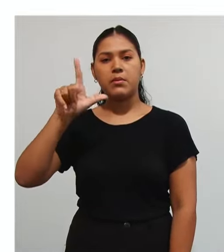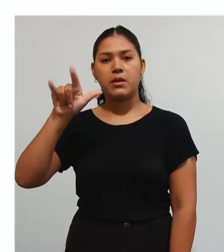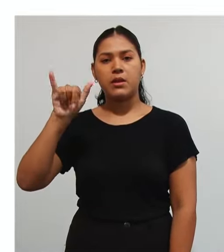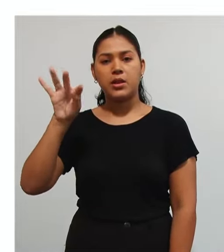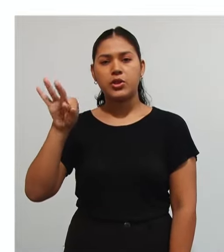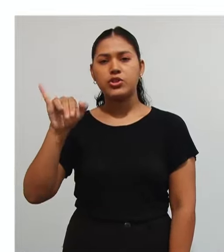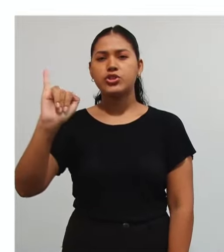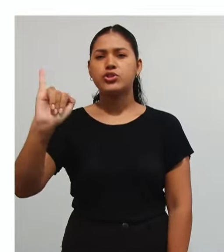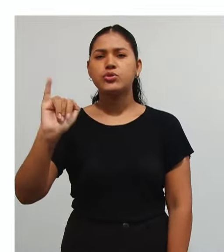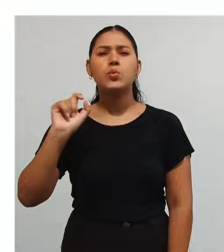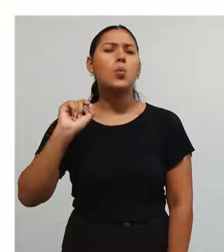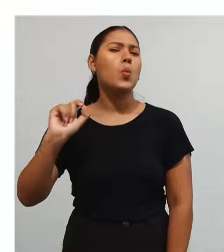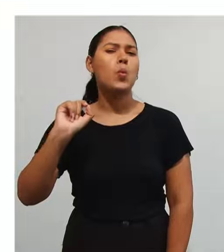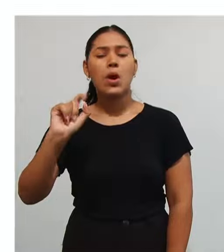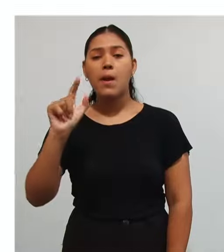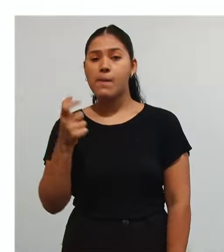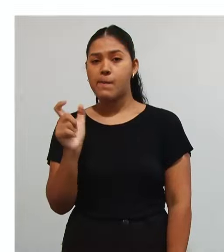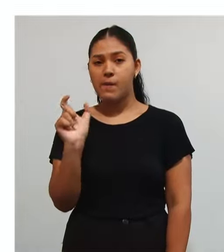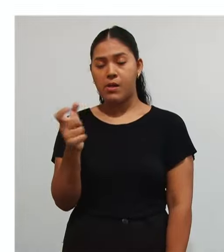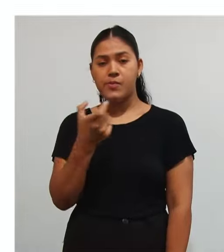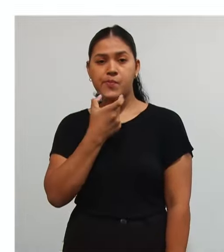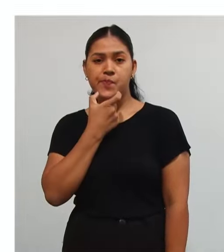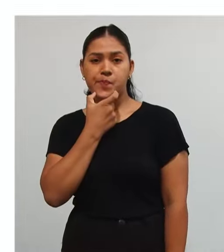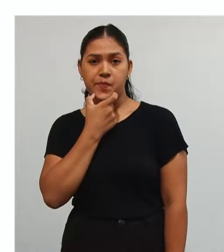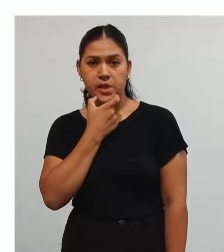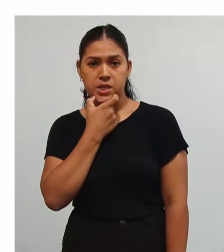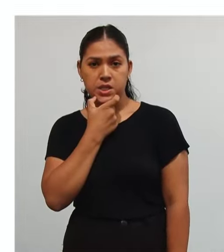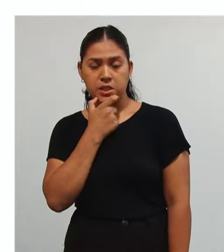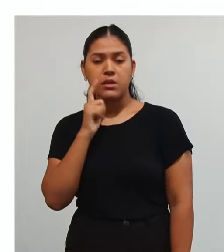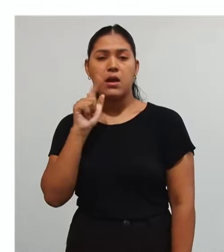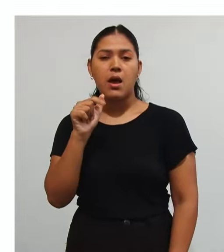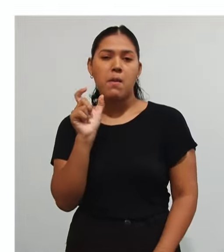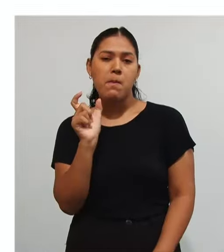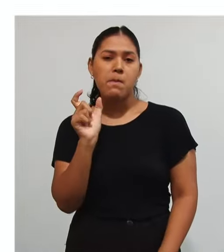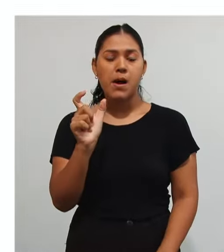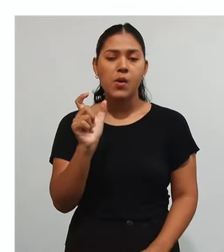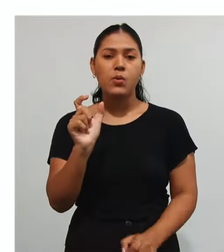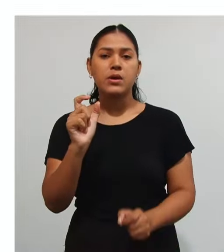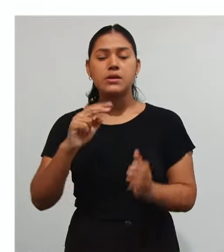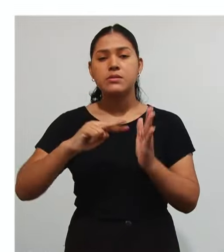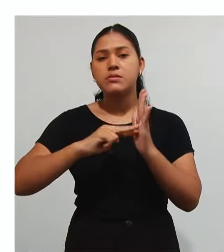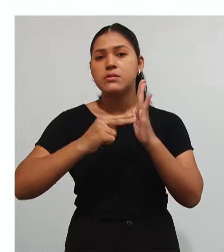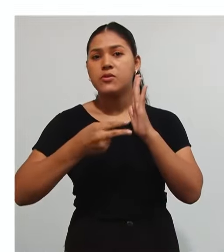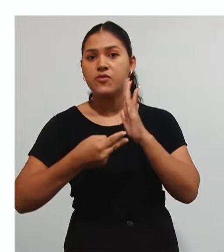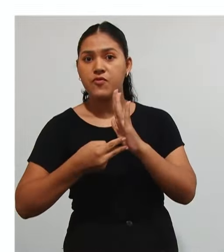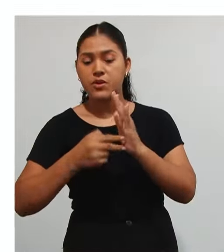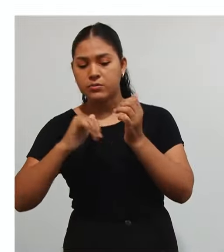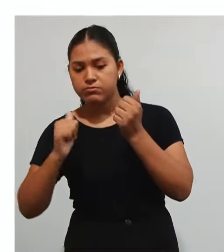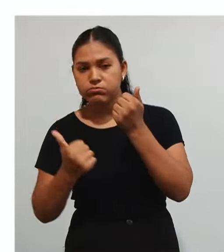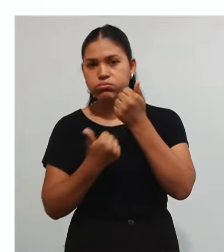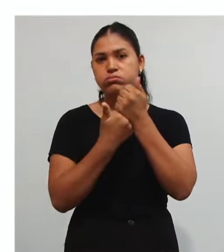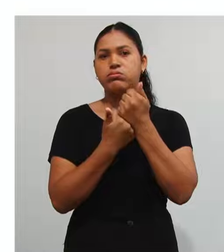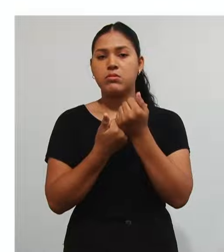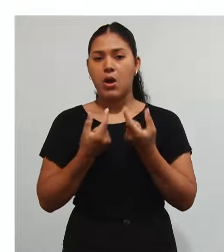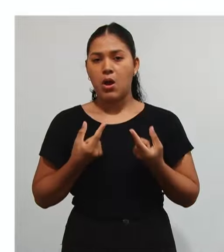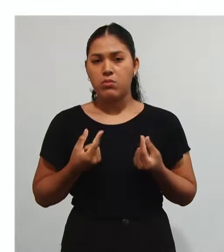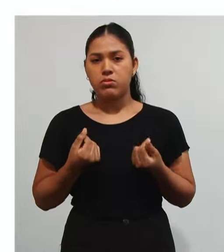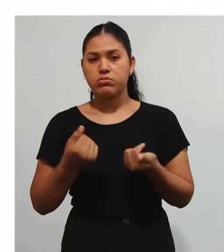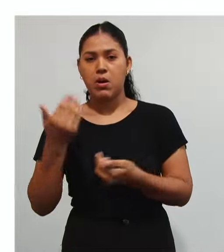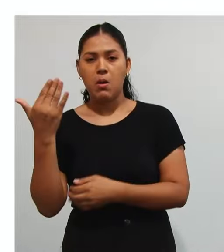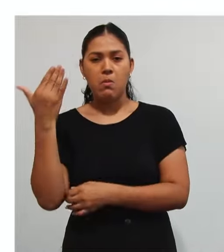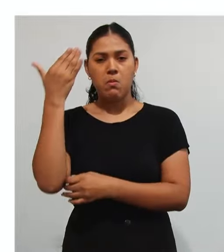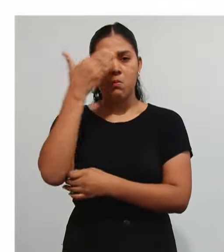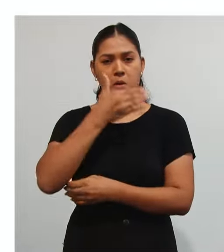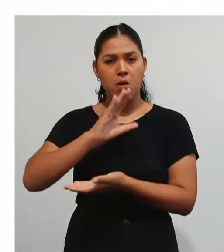sua vez Trinque É o reforço Da tomada de conta Para a prestação